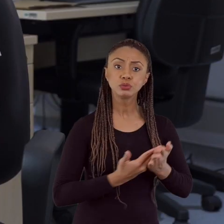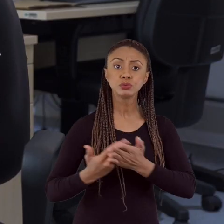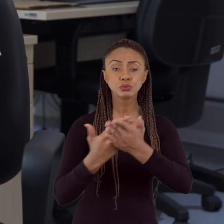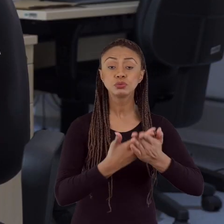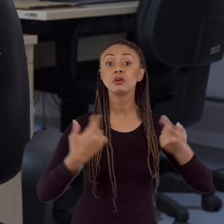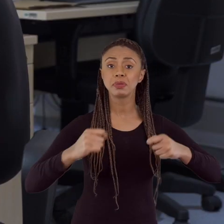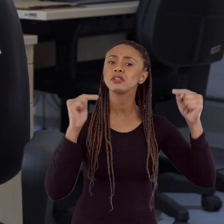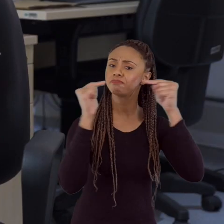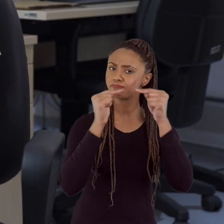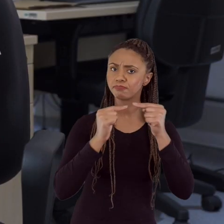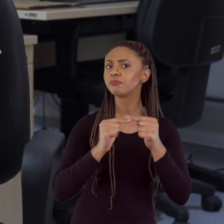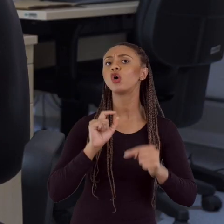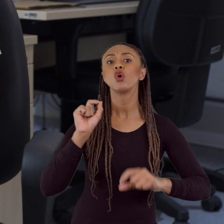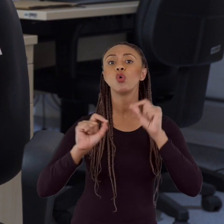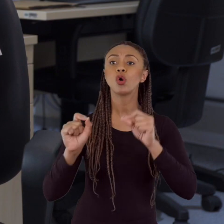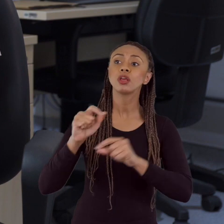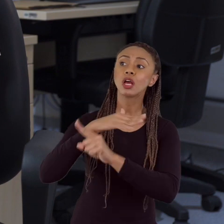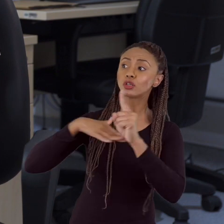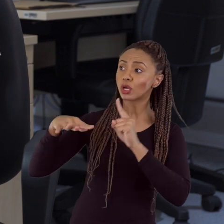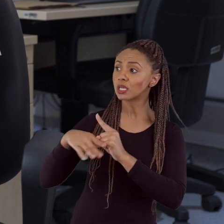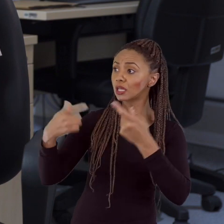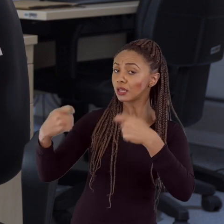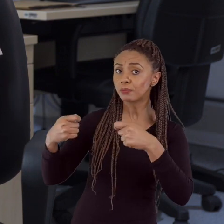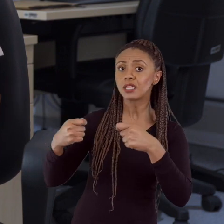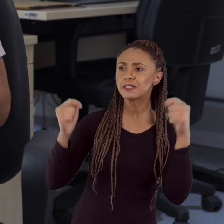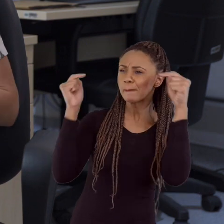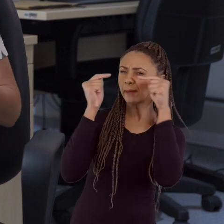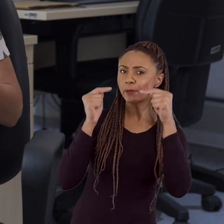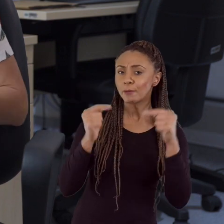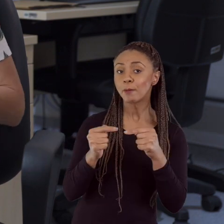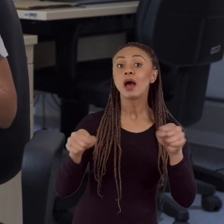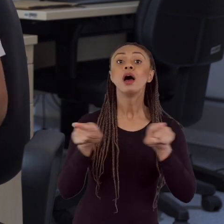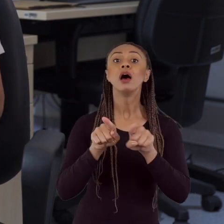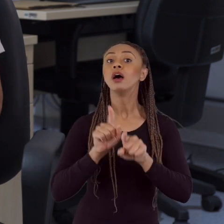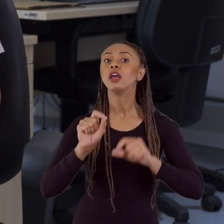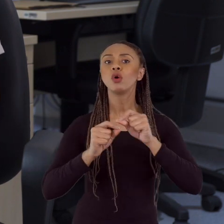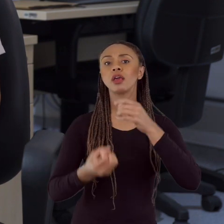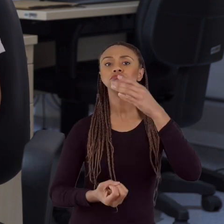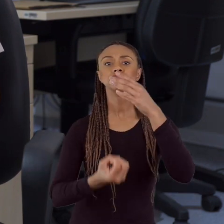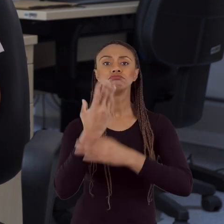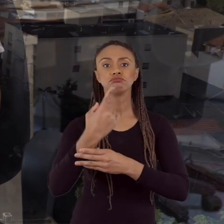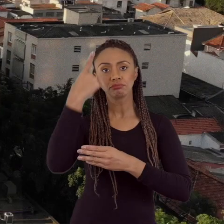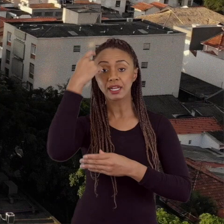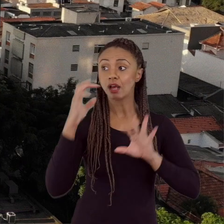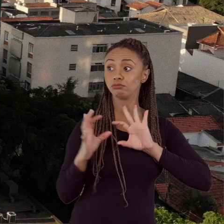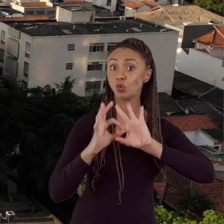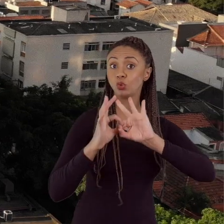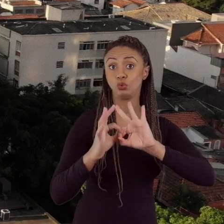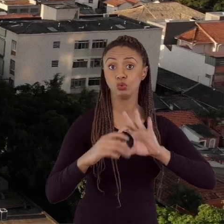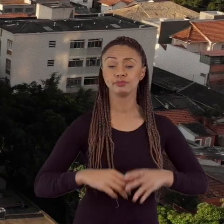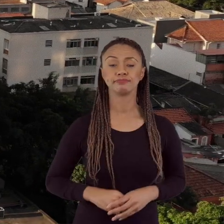estejam em diálogo com demandas da sociedade, mas nesse exercício também de produzir com esses